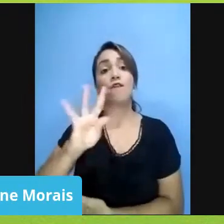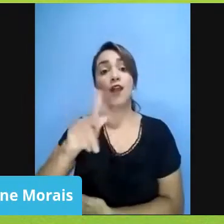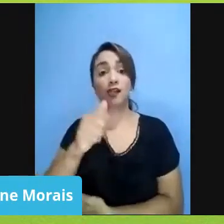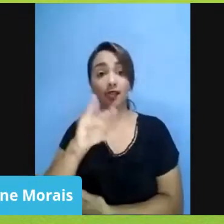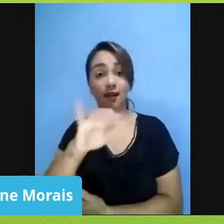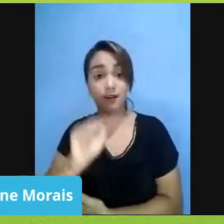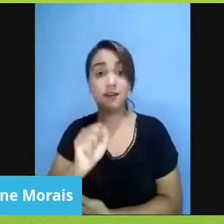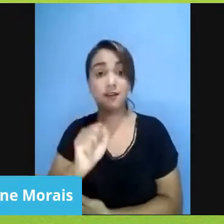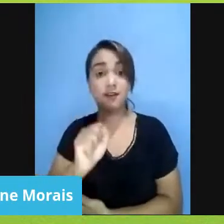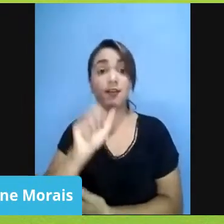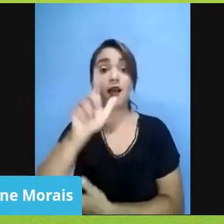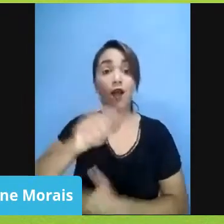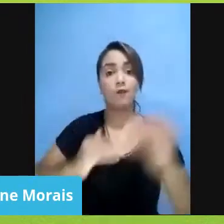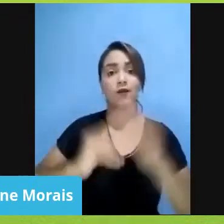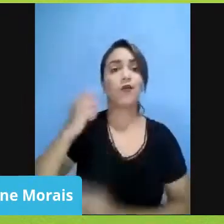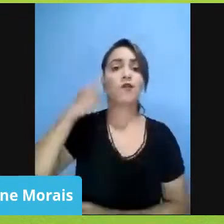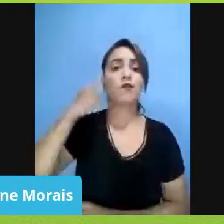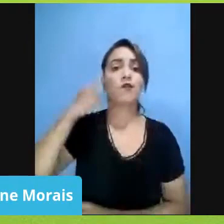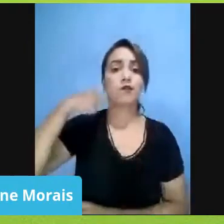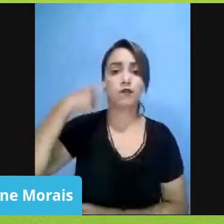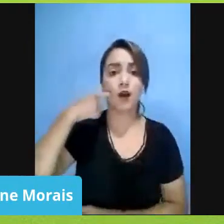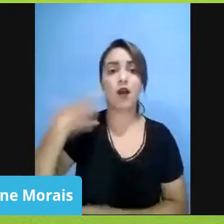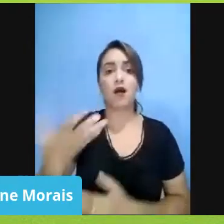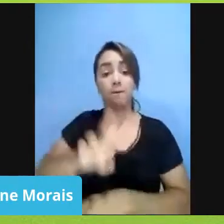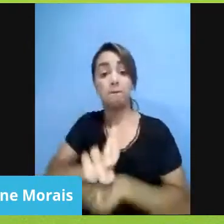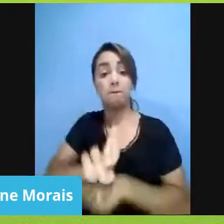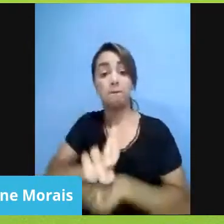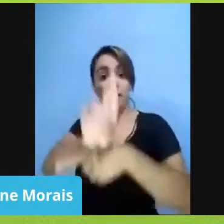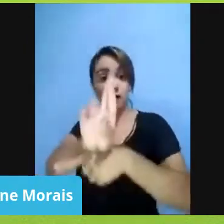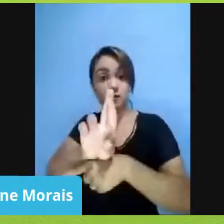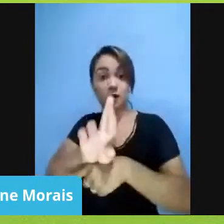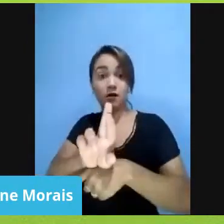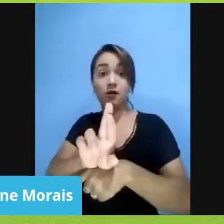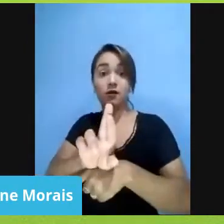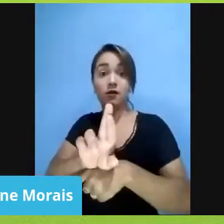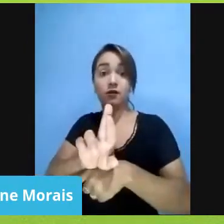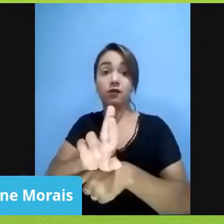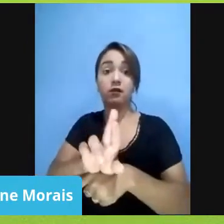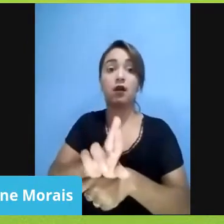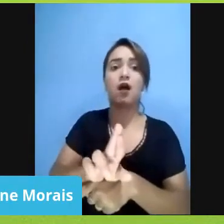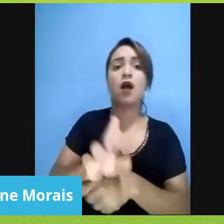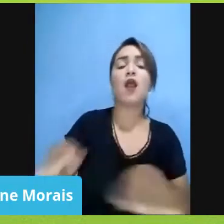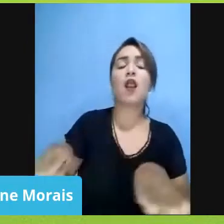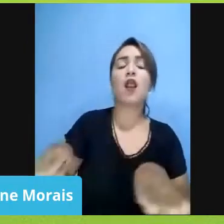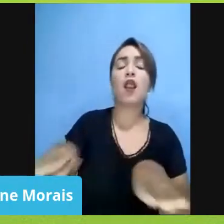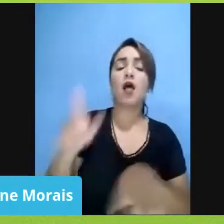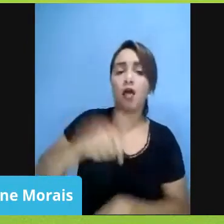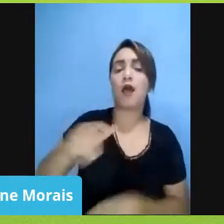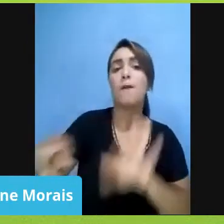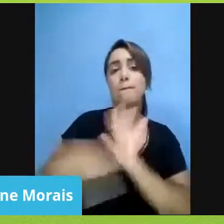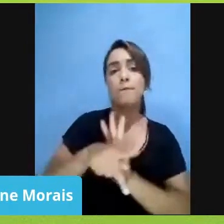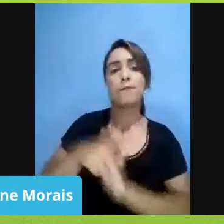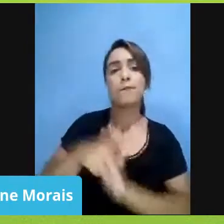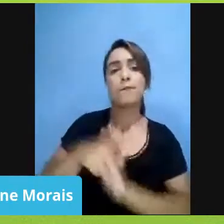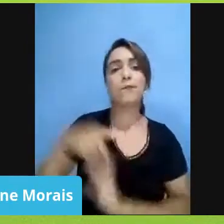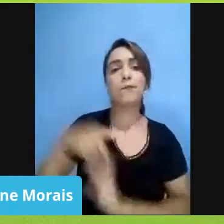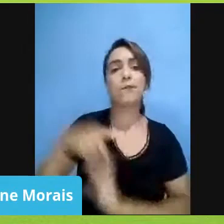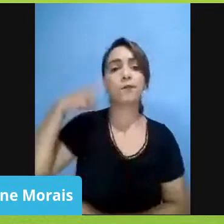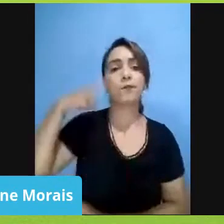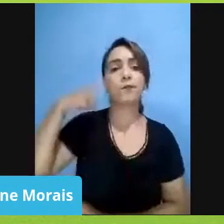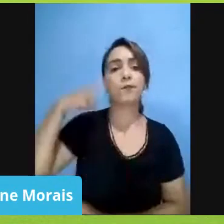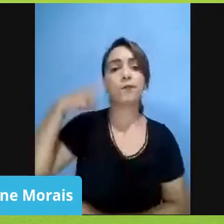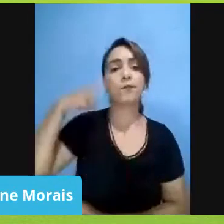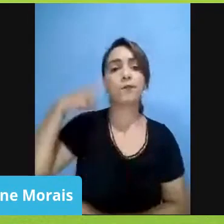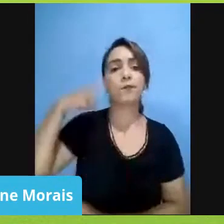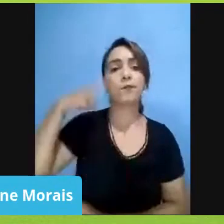representa as entidades estudantis, ela é advogada da UNI, da UBS, há alguns anos, né? Então, ela